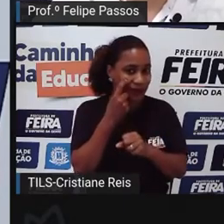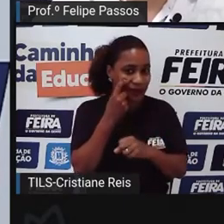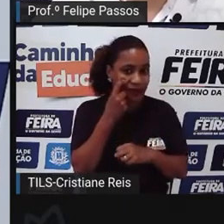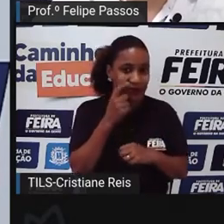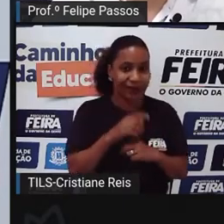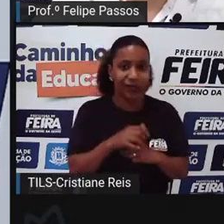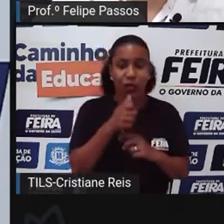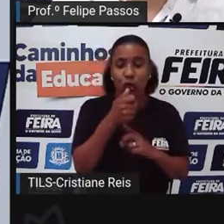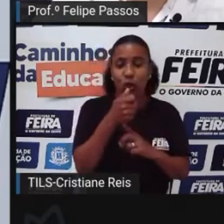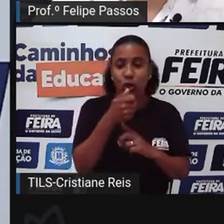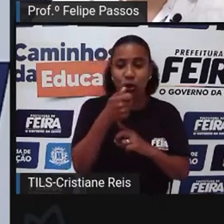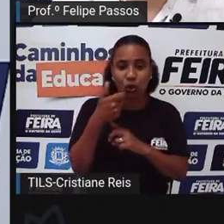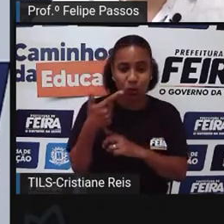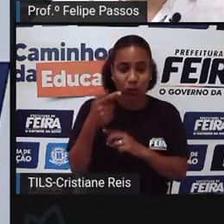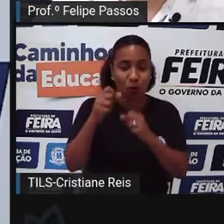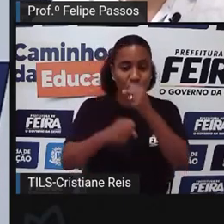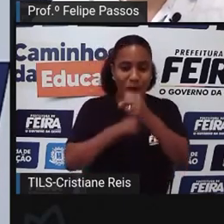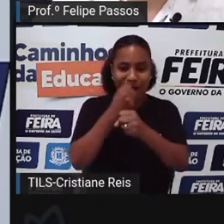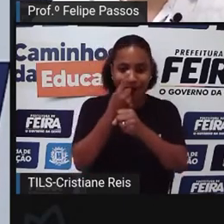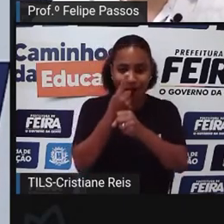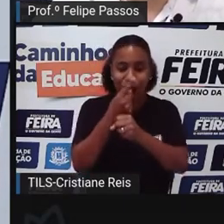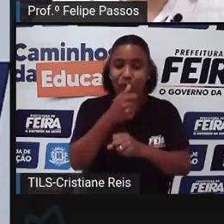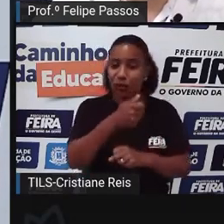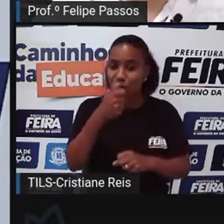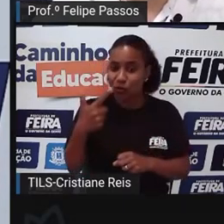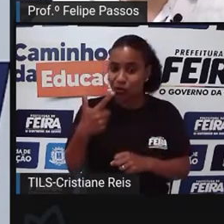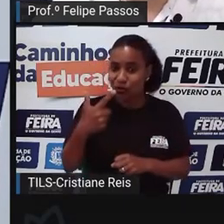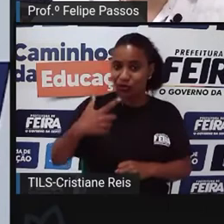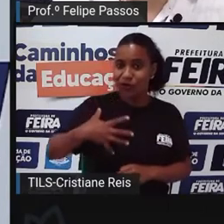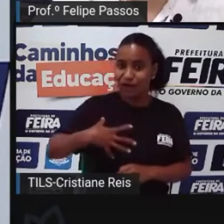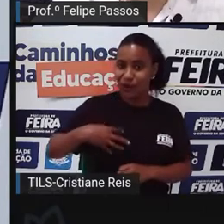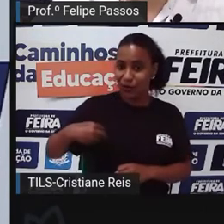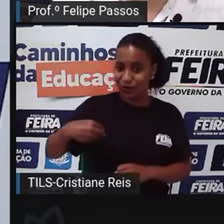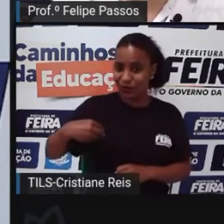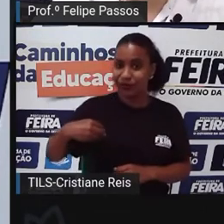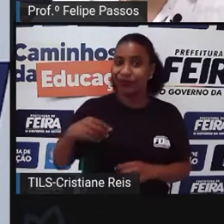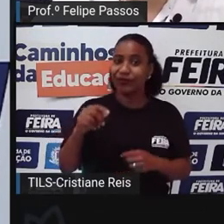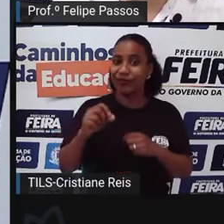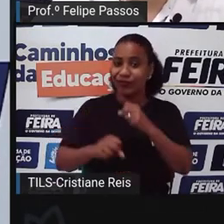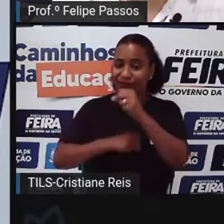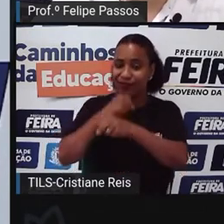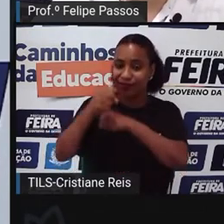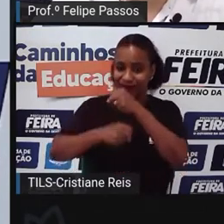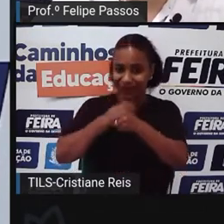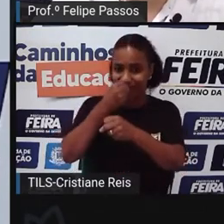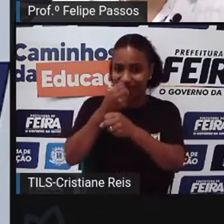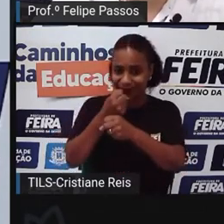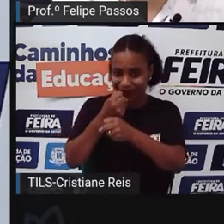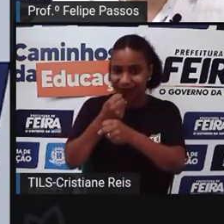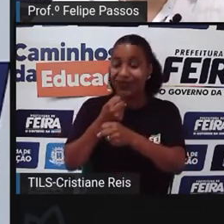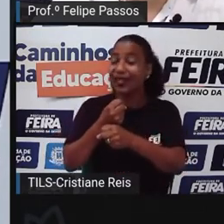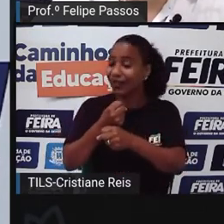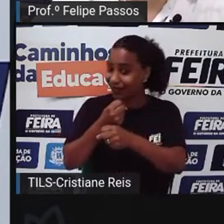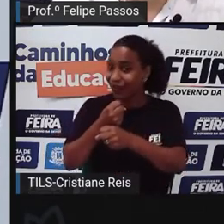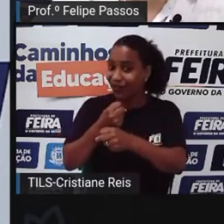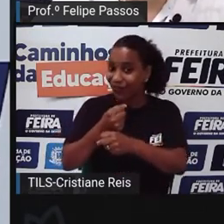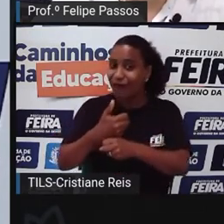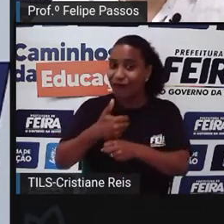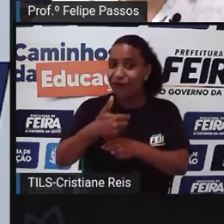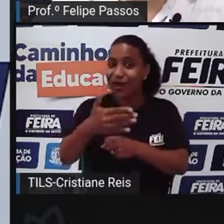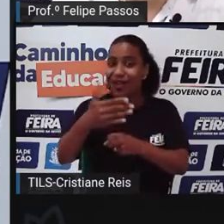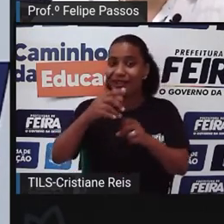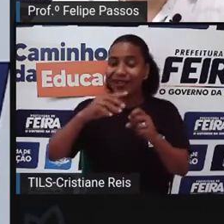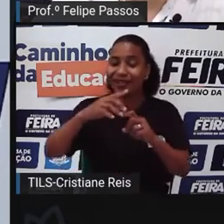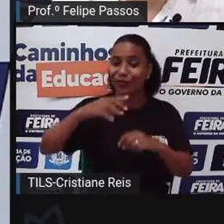Doze Filhotes Esses doze filhotes No outro ano Que eles já vão estar adultos No outro ano